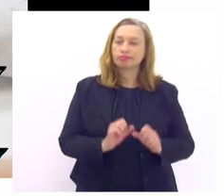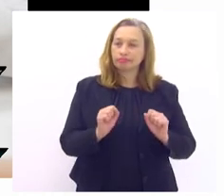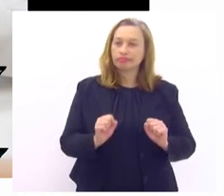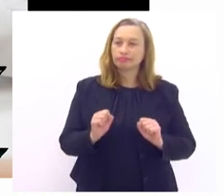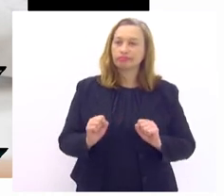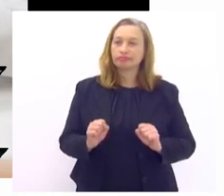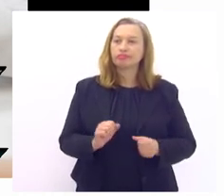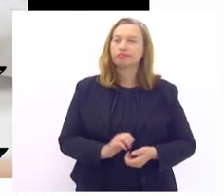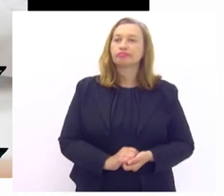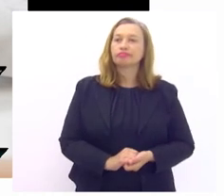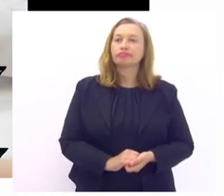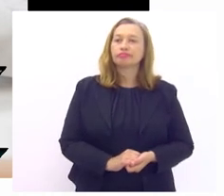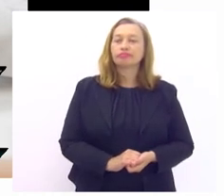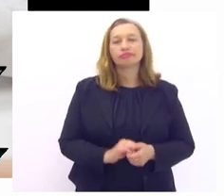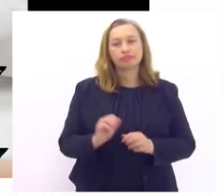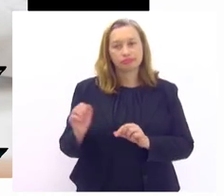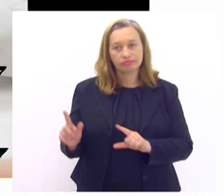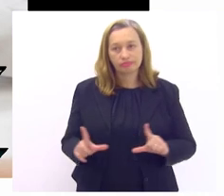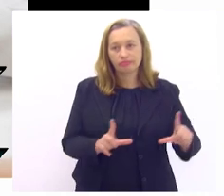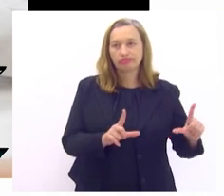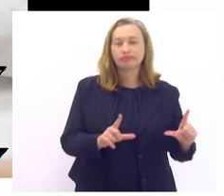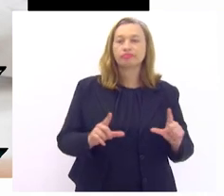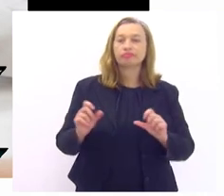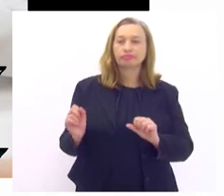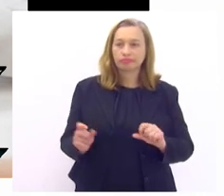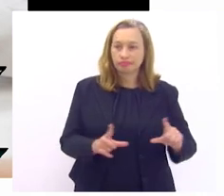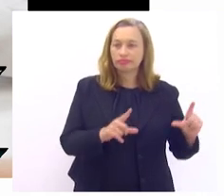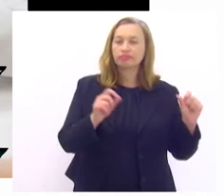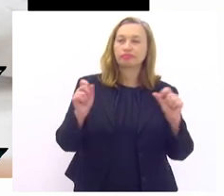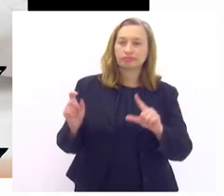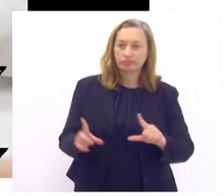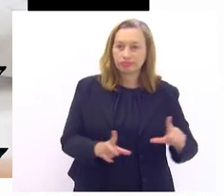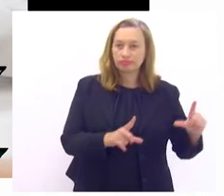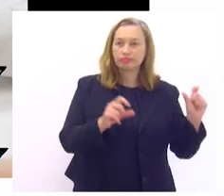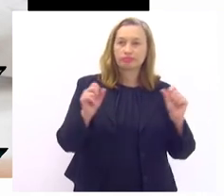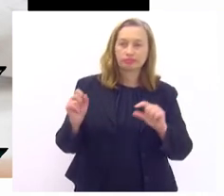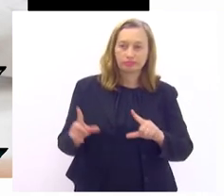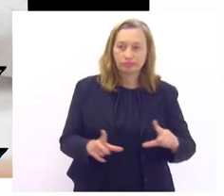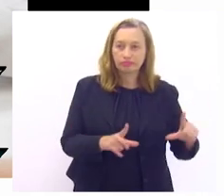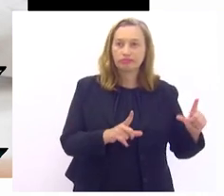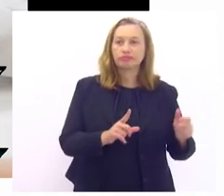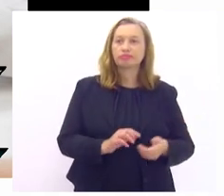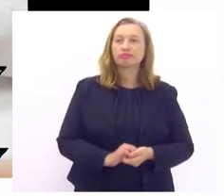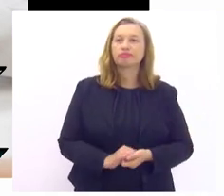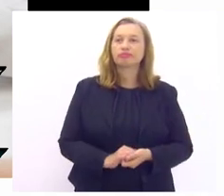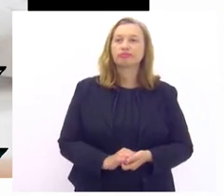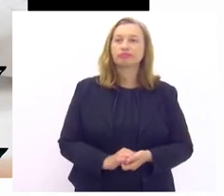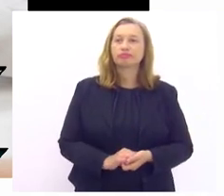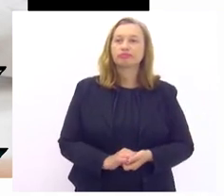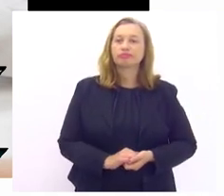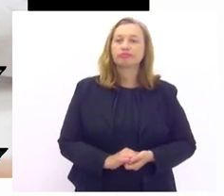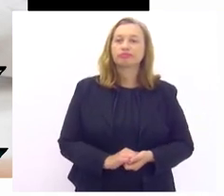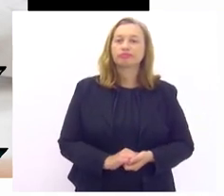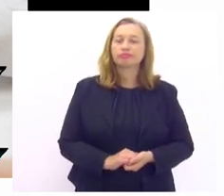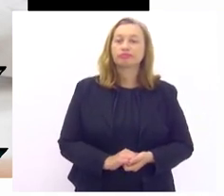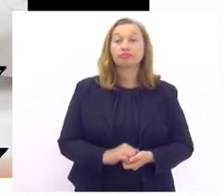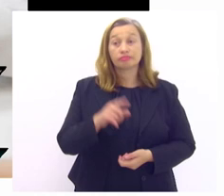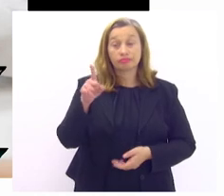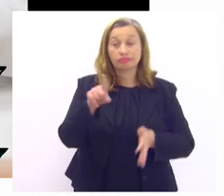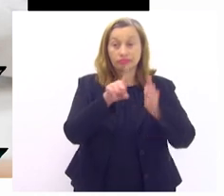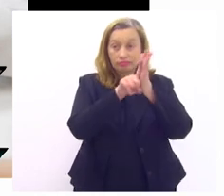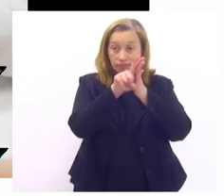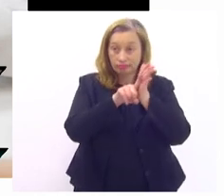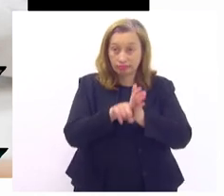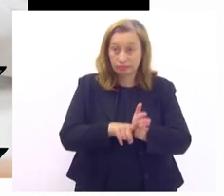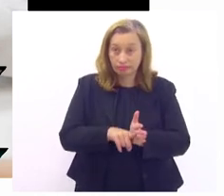pode pular pode pular nós fizemos nós fizemos esse é o questionário